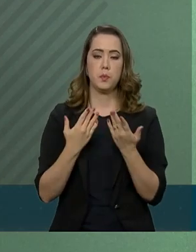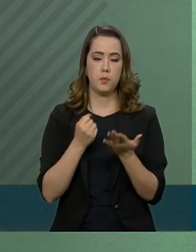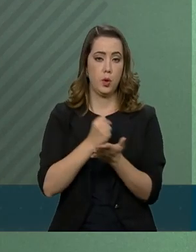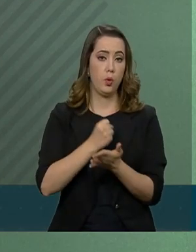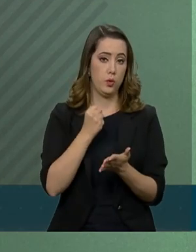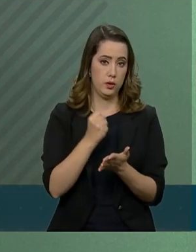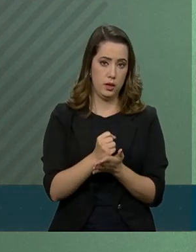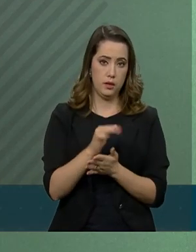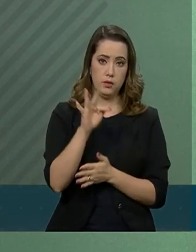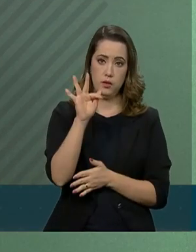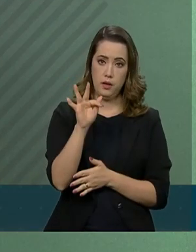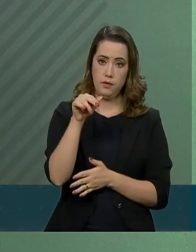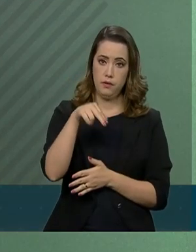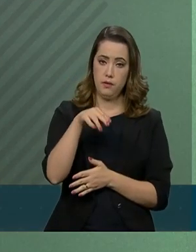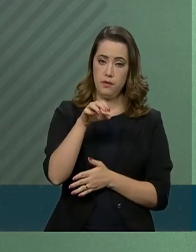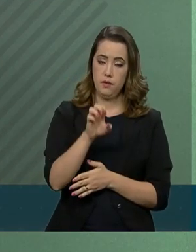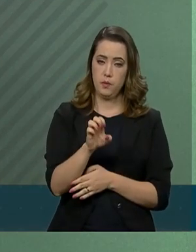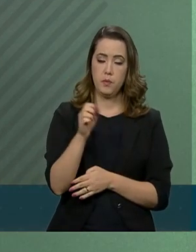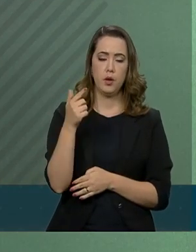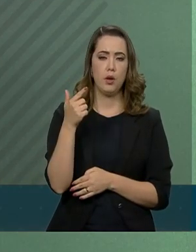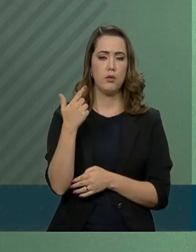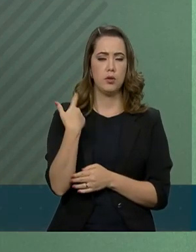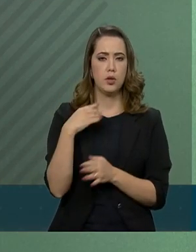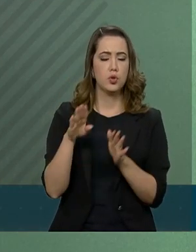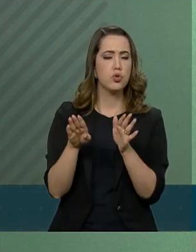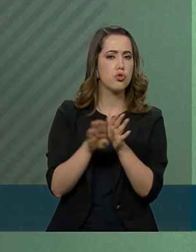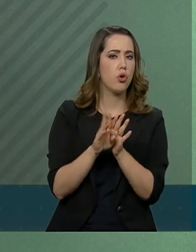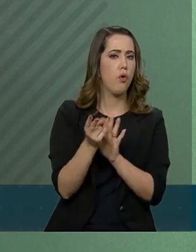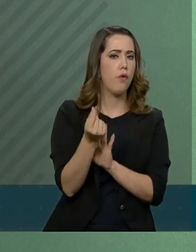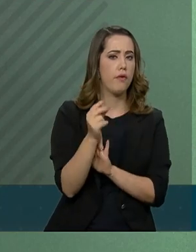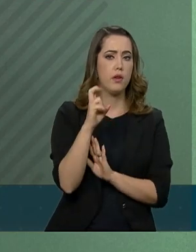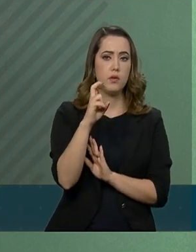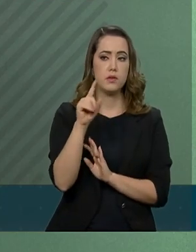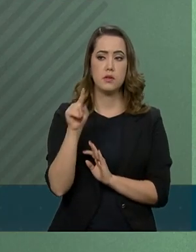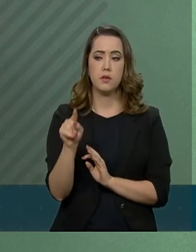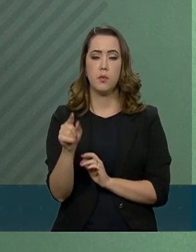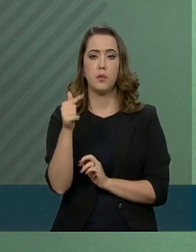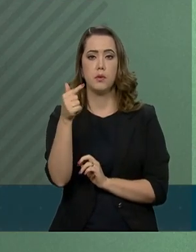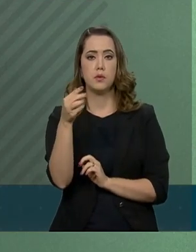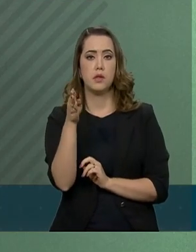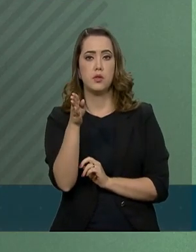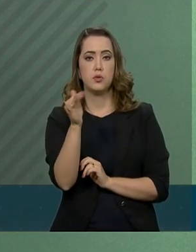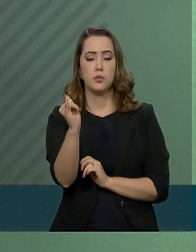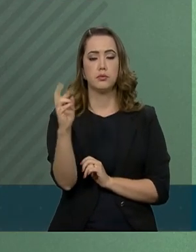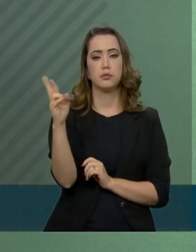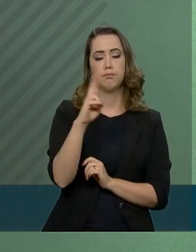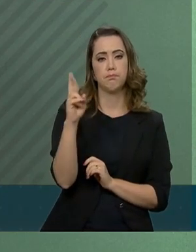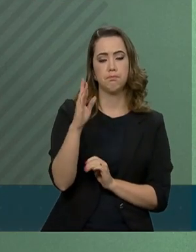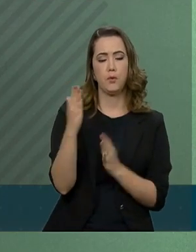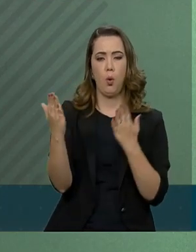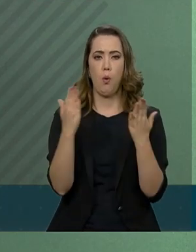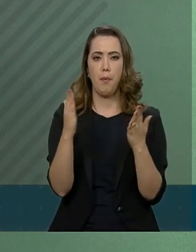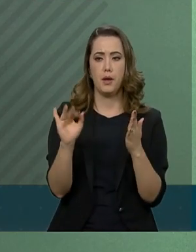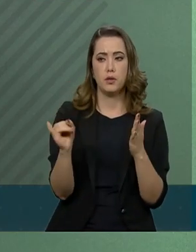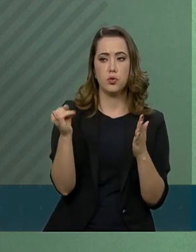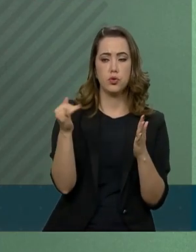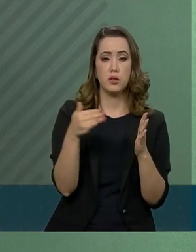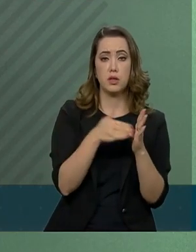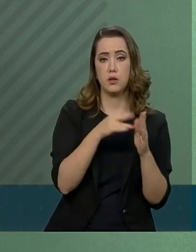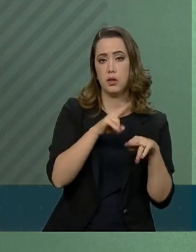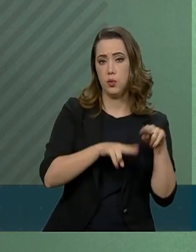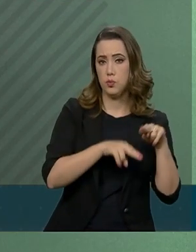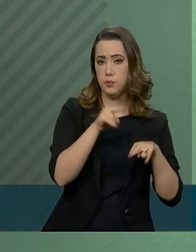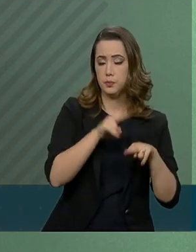via FNE alcançou a marca de R 5,7 bilhões entre janeiro e junho.